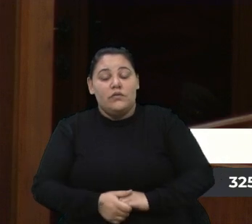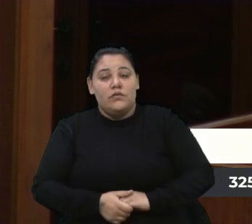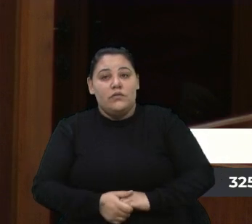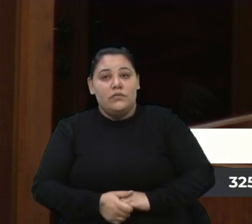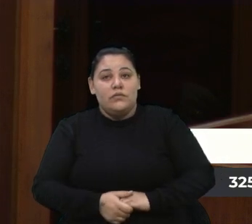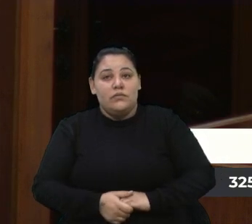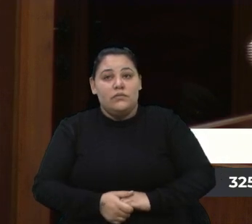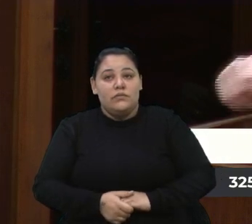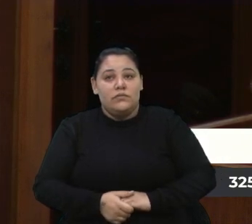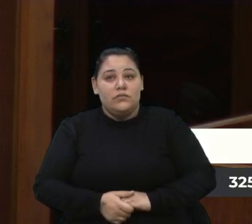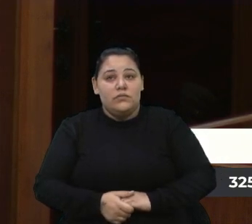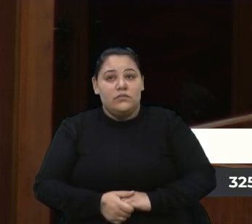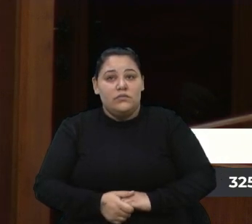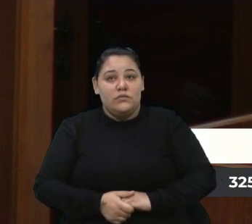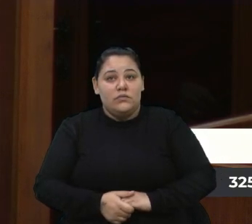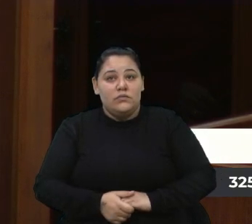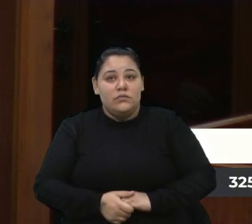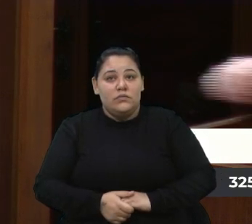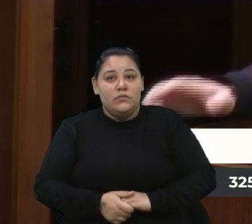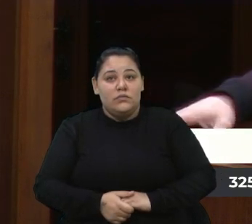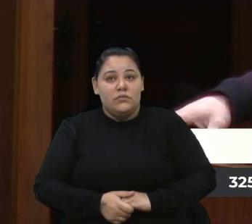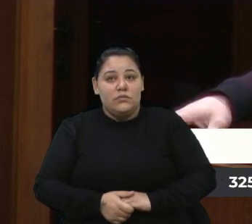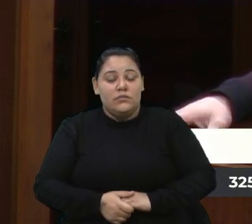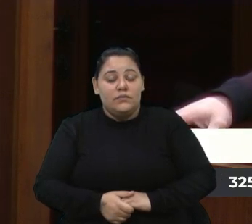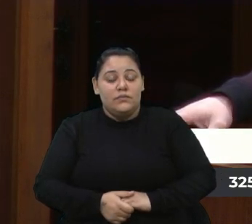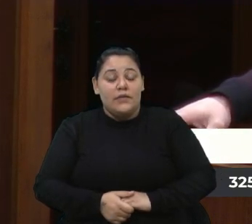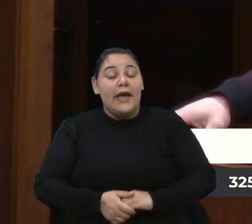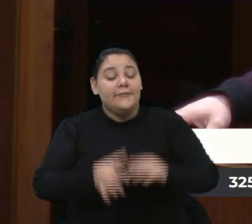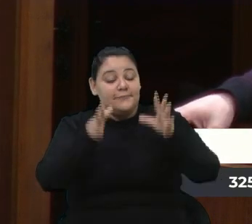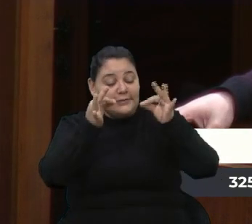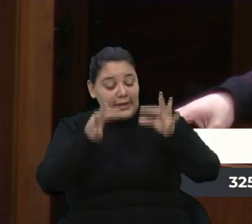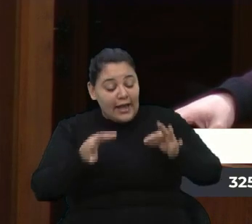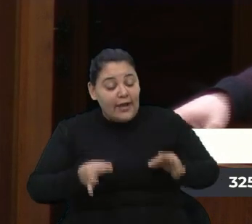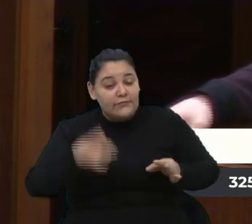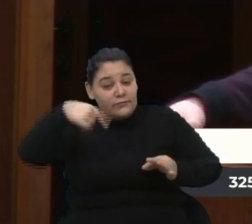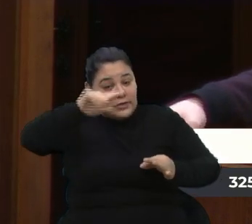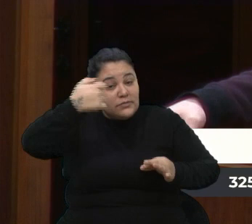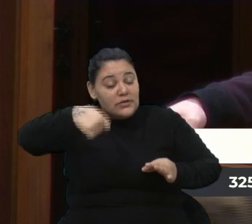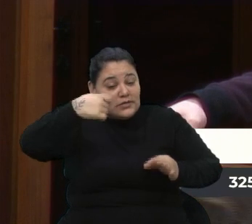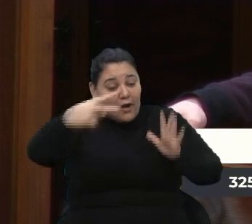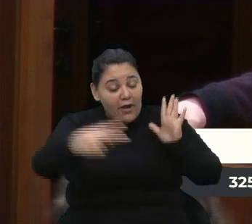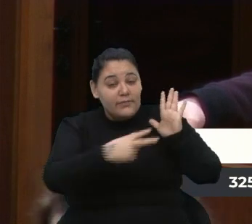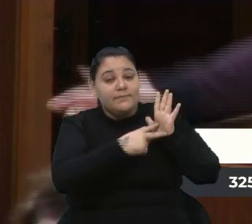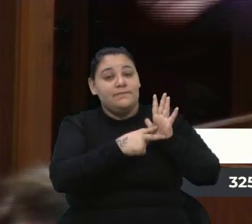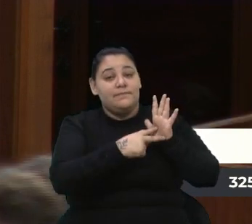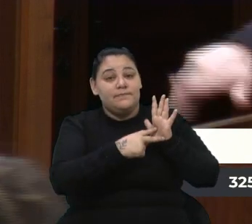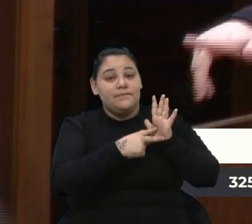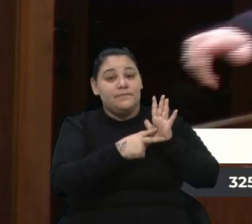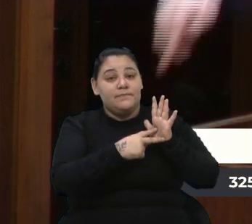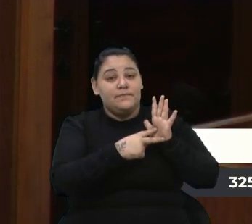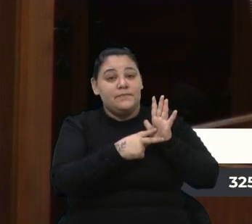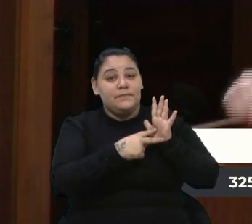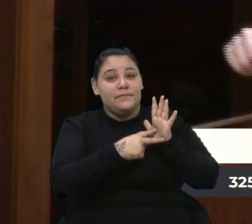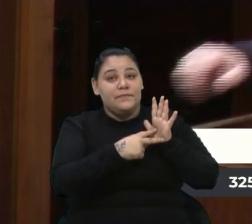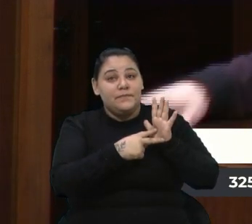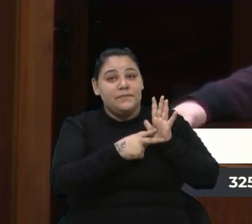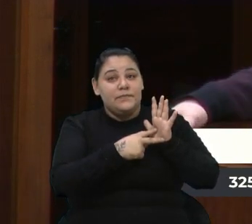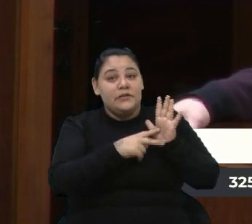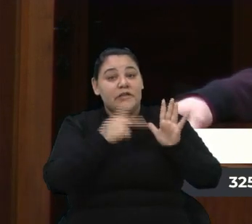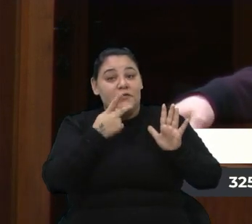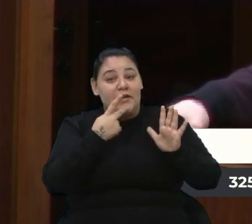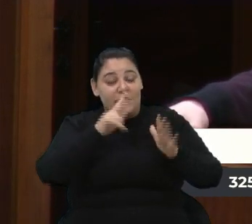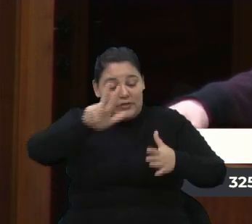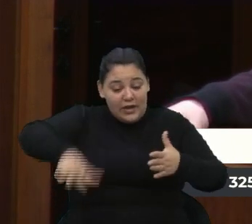Então, é isso. Nessas questões que nós temos que prestar muita atenção, para não ficar trazendo aqui nessa